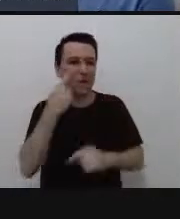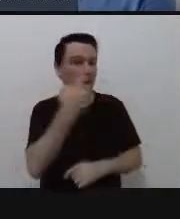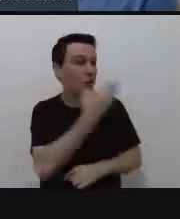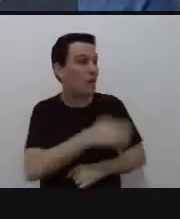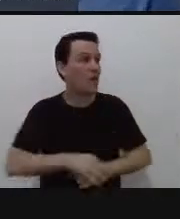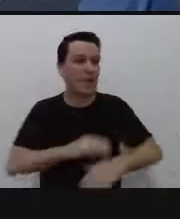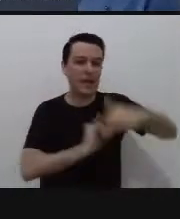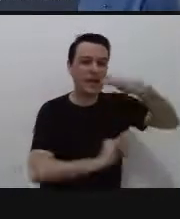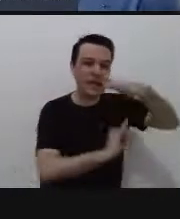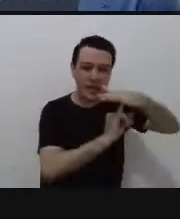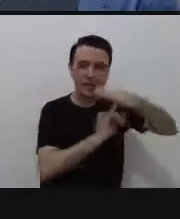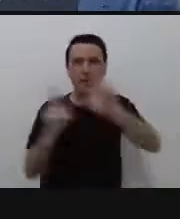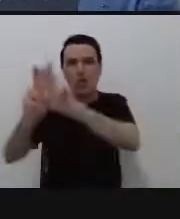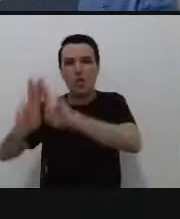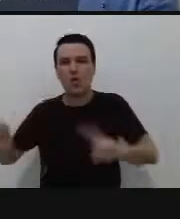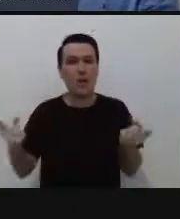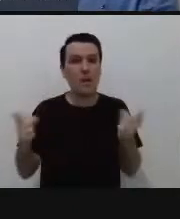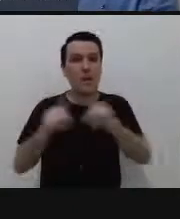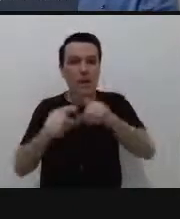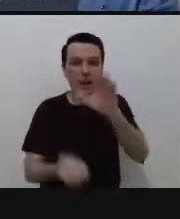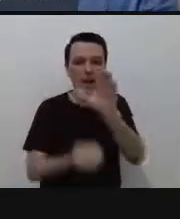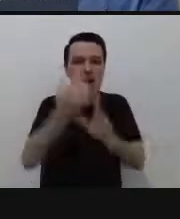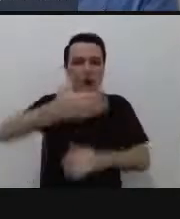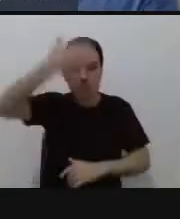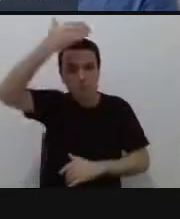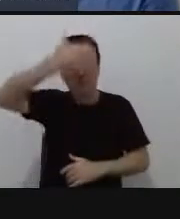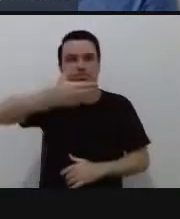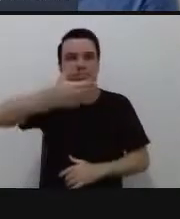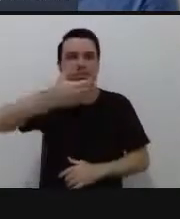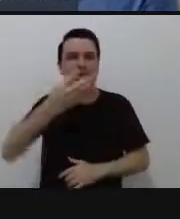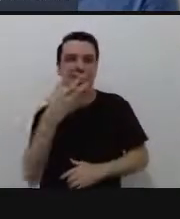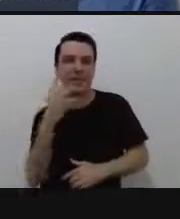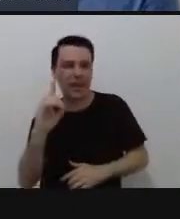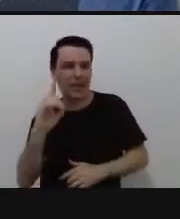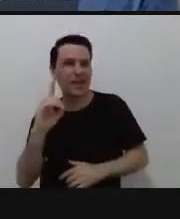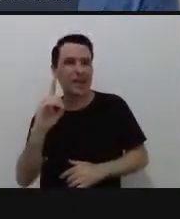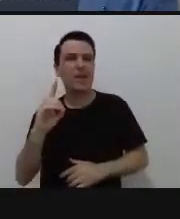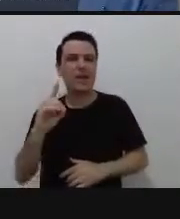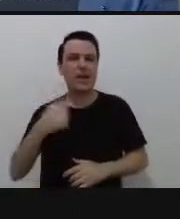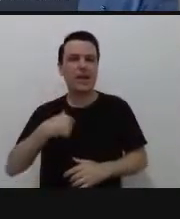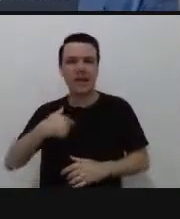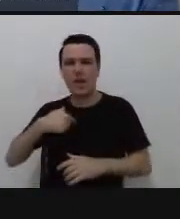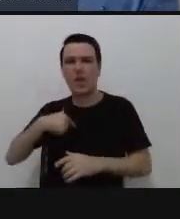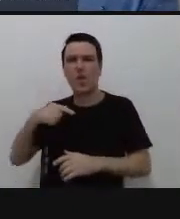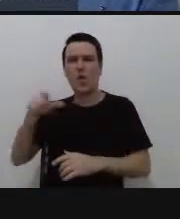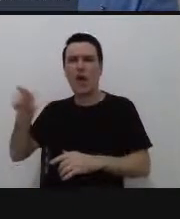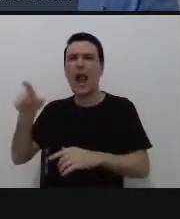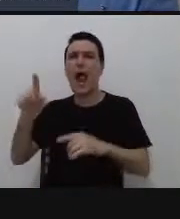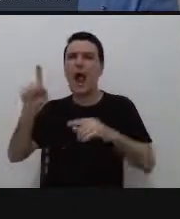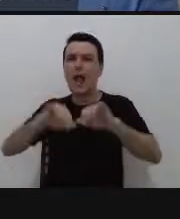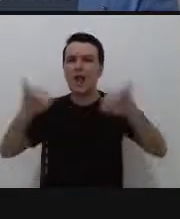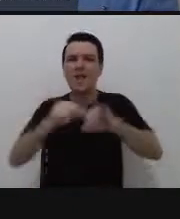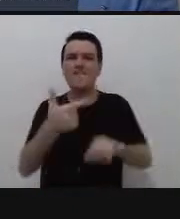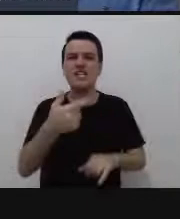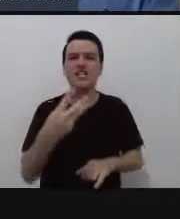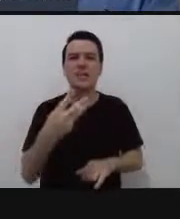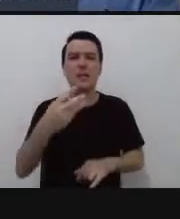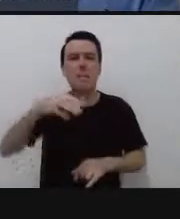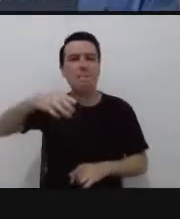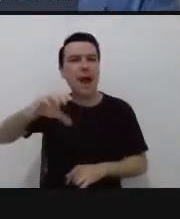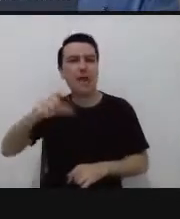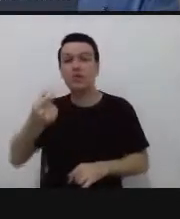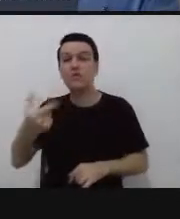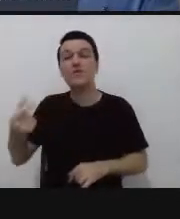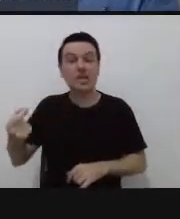produzindo máscaras 3D. Aqui eu peguei algumas notícias lá de 23 de março de 2020, propositalmente, para mostrar que foi logo